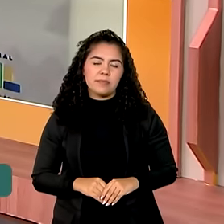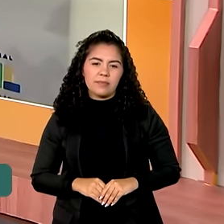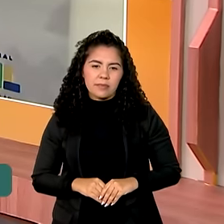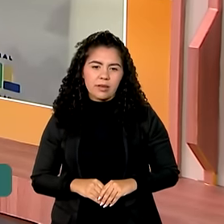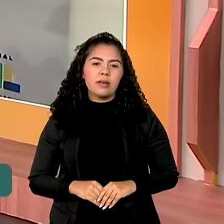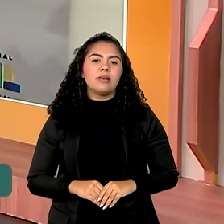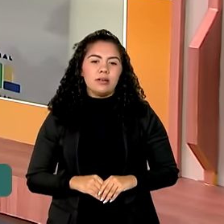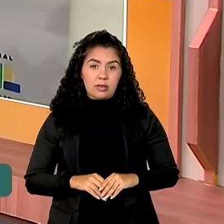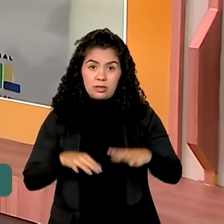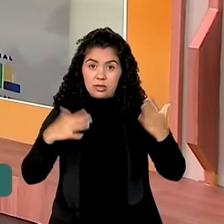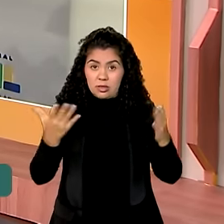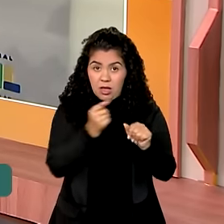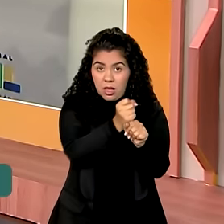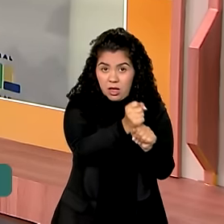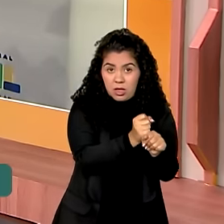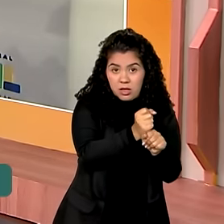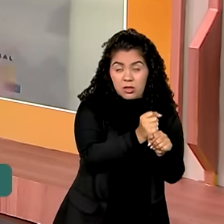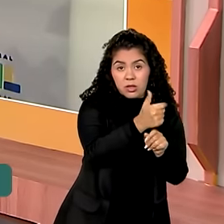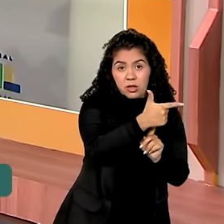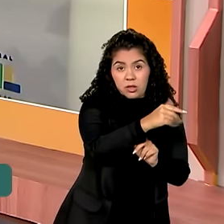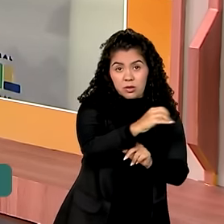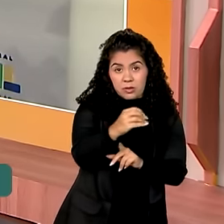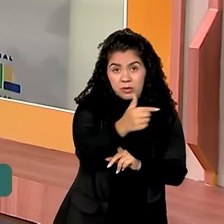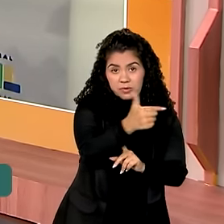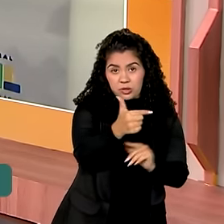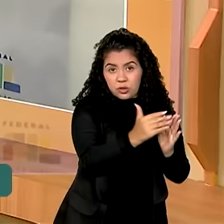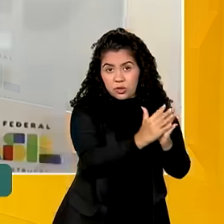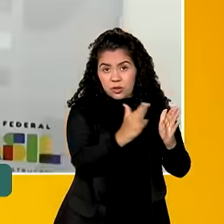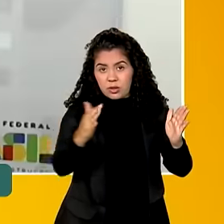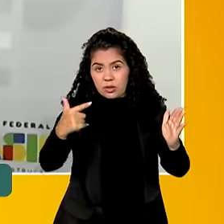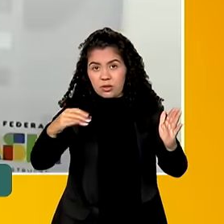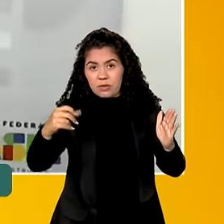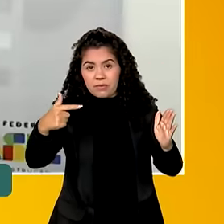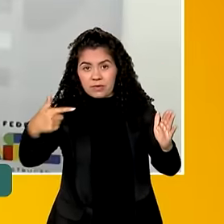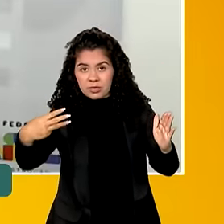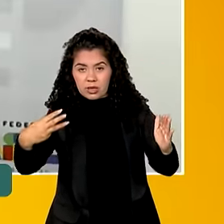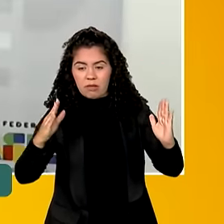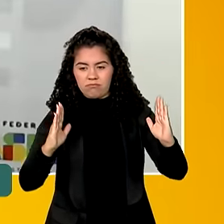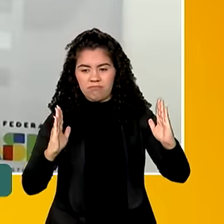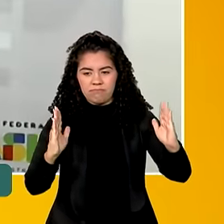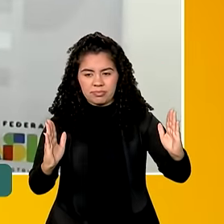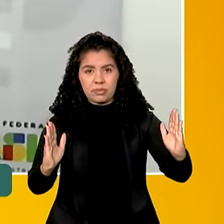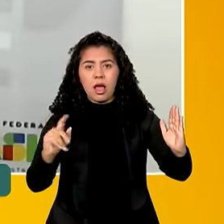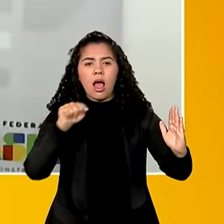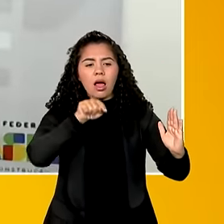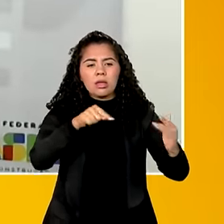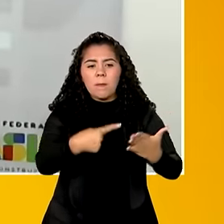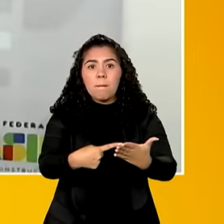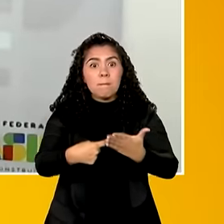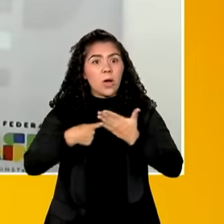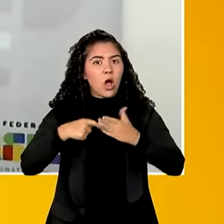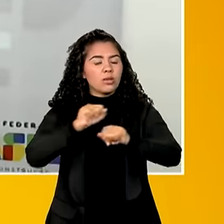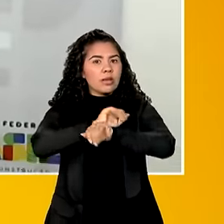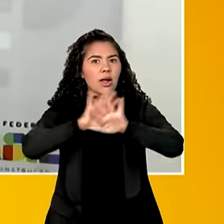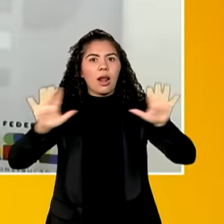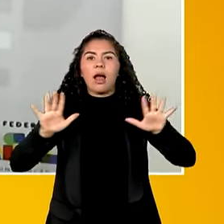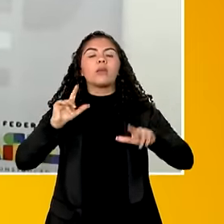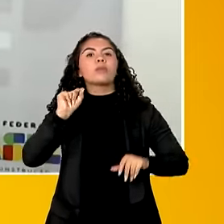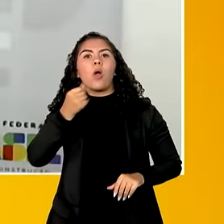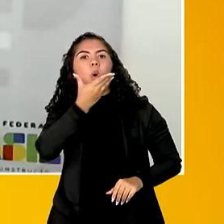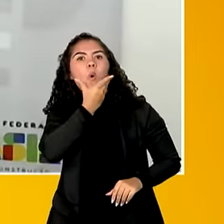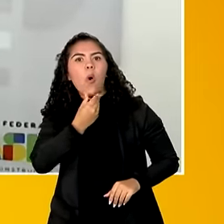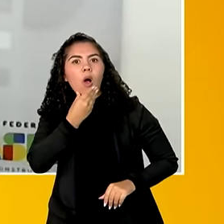Entre 2022 e 2023, a gente teve uma ampliação do acesso dos homens